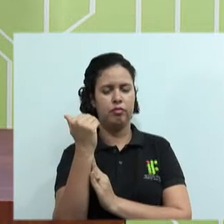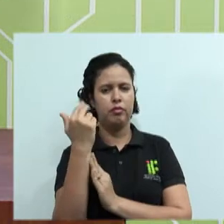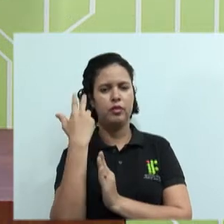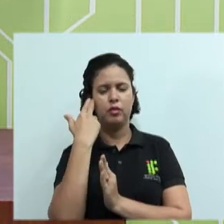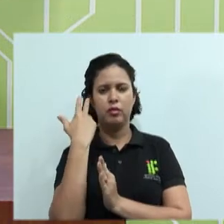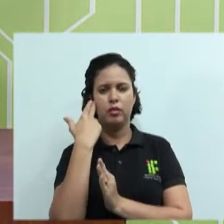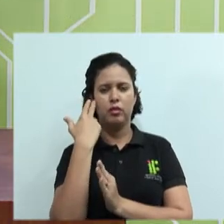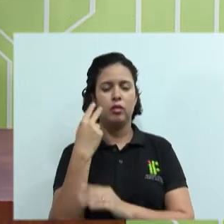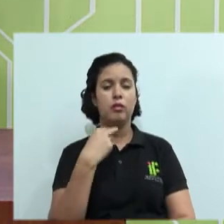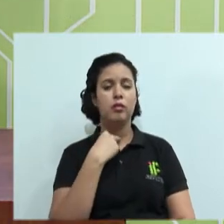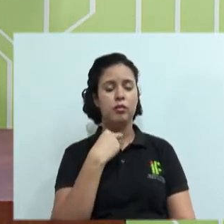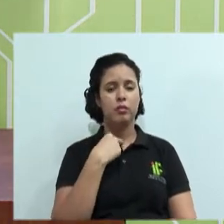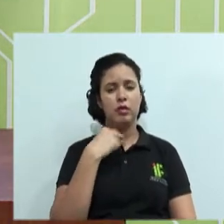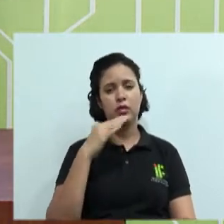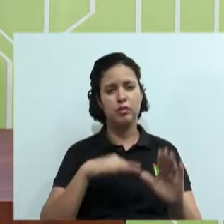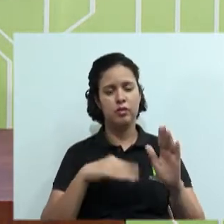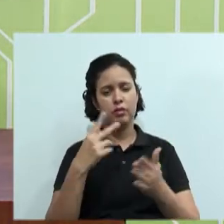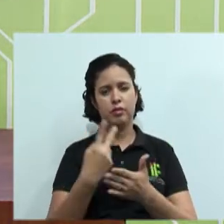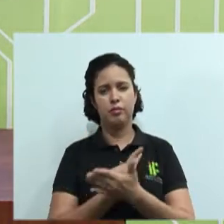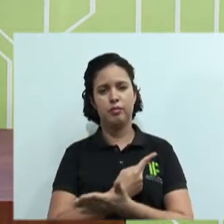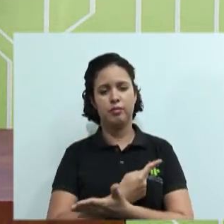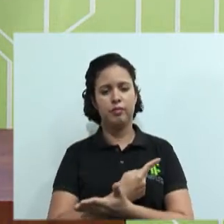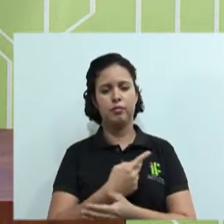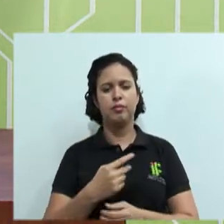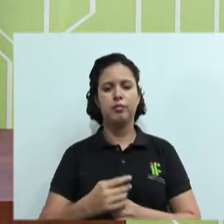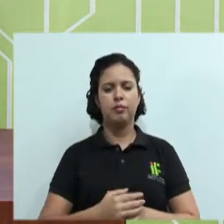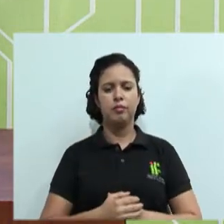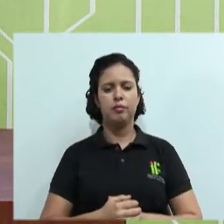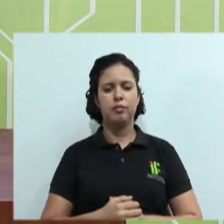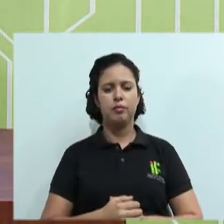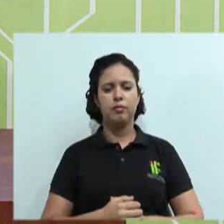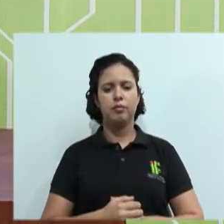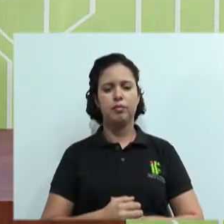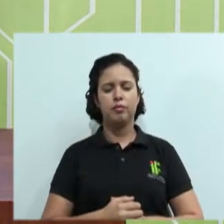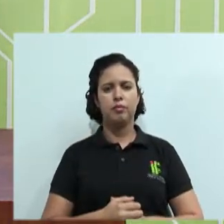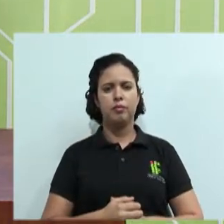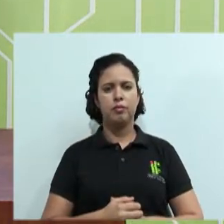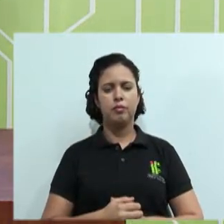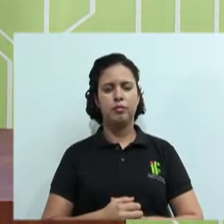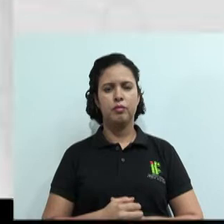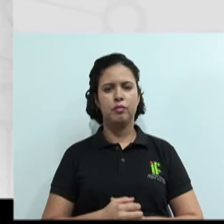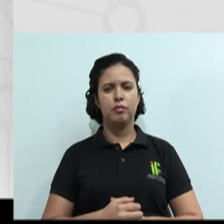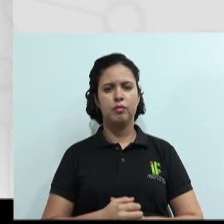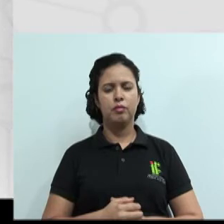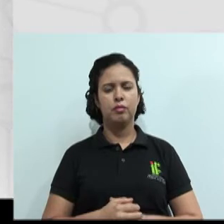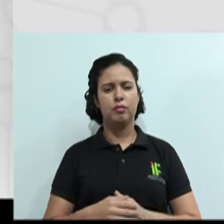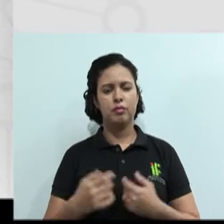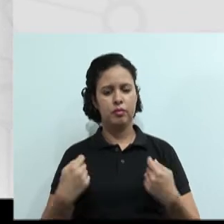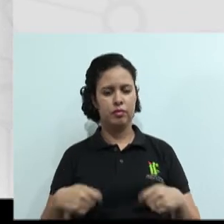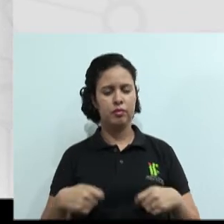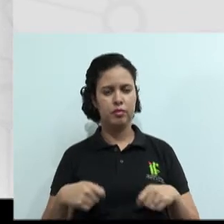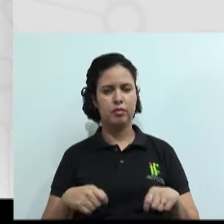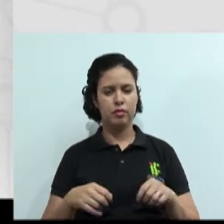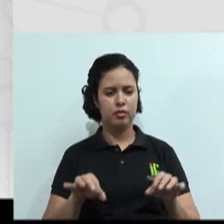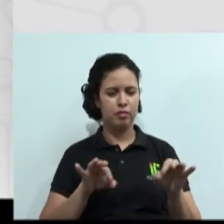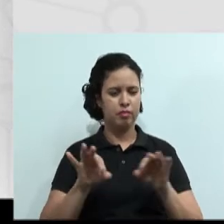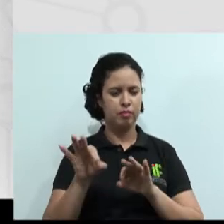deixar acontecer, mas às vezes acaba acontecendo, certo? Então, destaca-se aí ó, a necessidade de